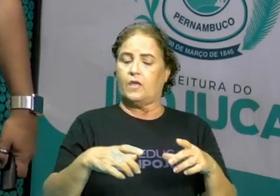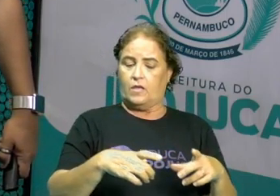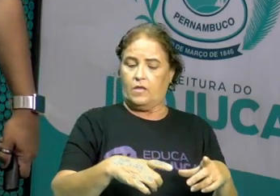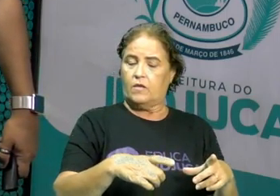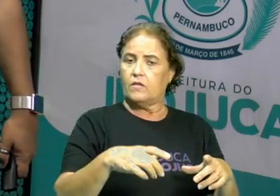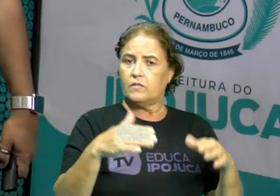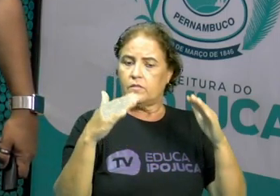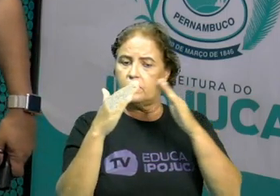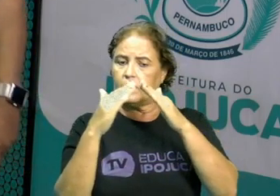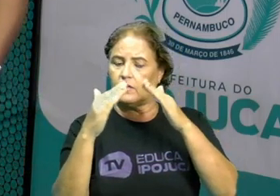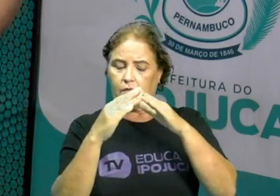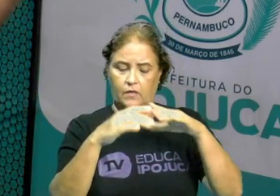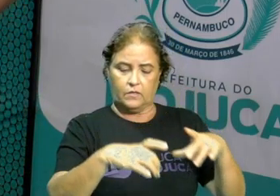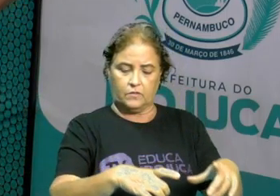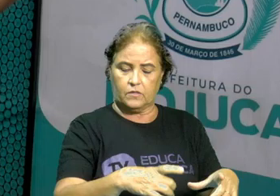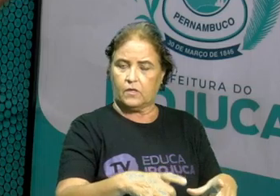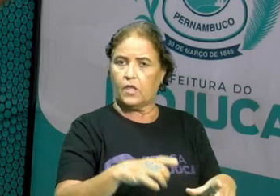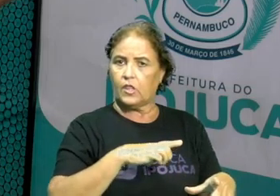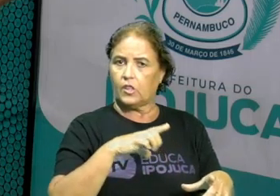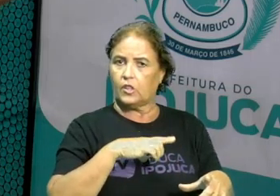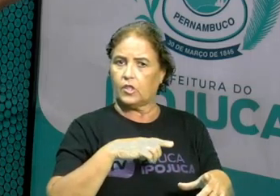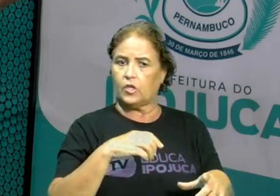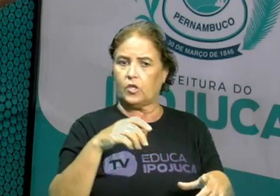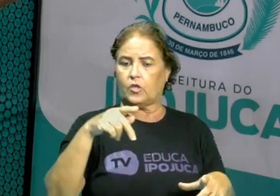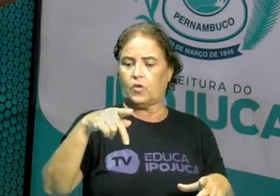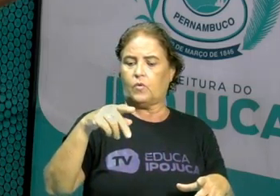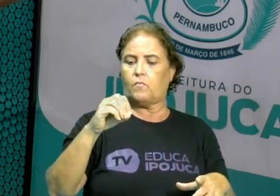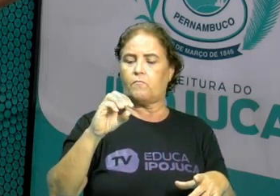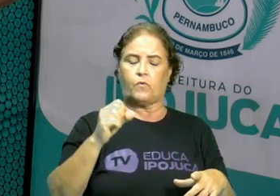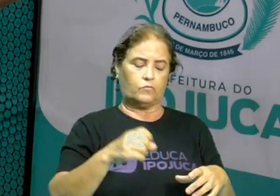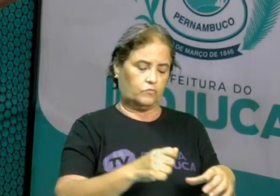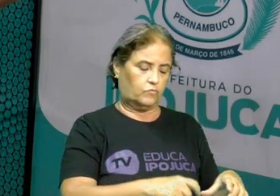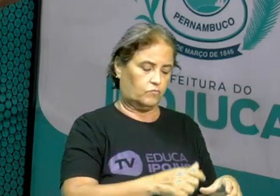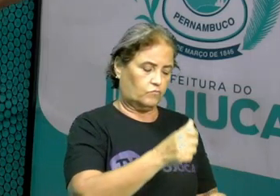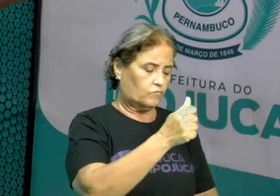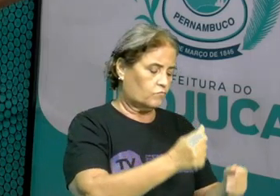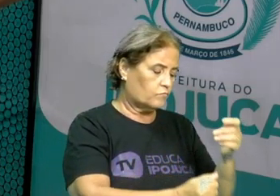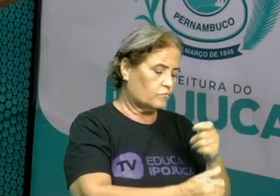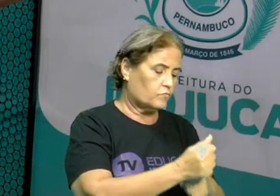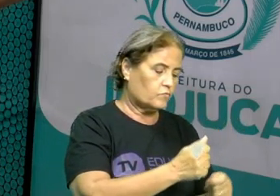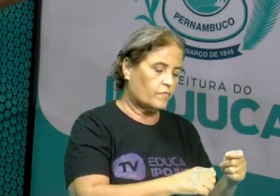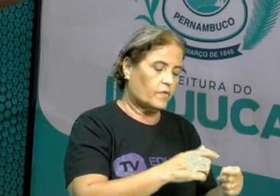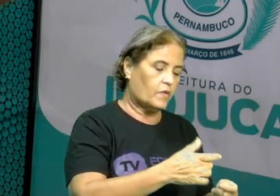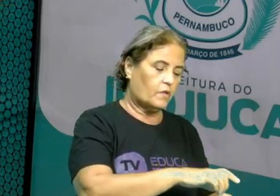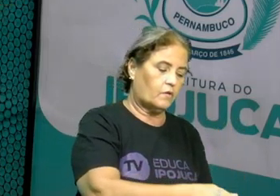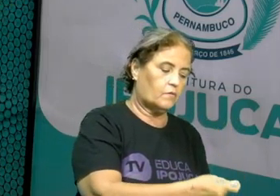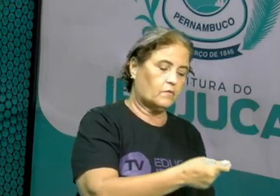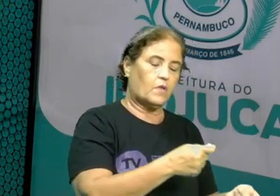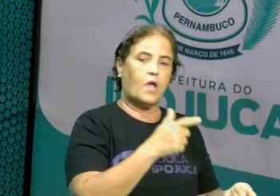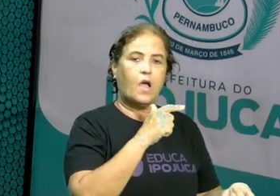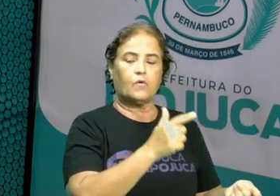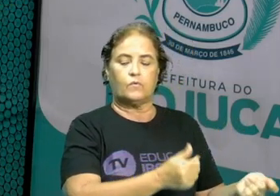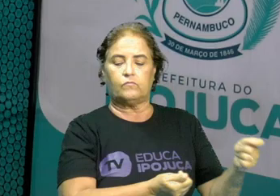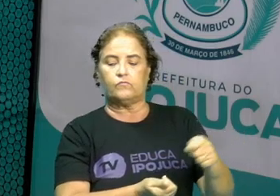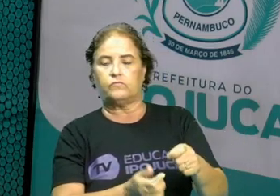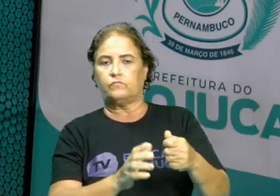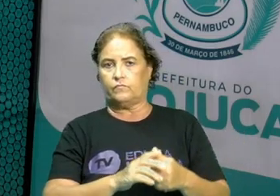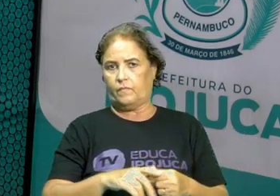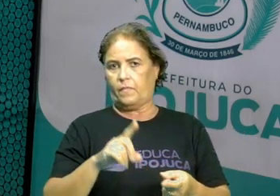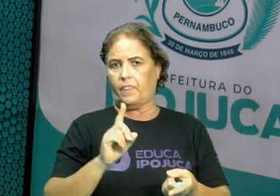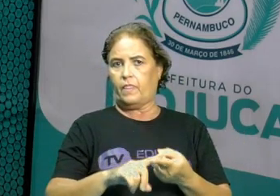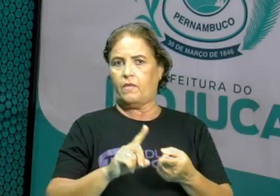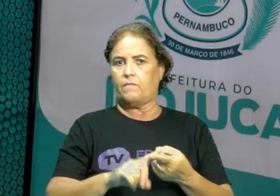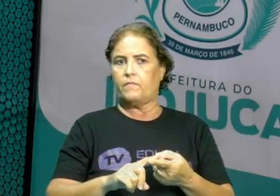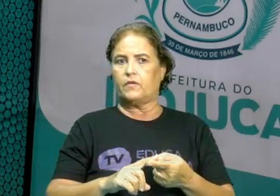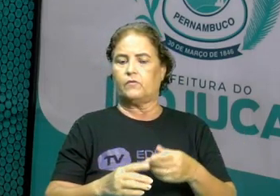pessoal que trabalha na construção civil, que quer subir concreto, essas coisas para locais mais altos, aí utilizam esse